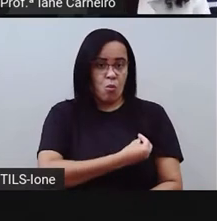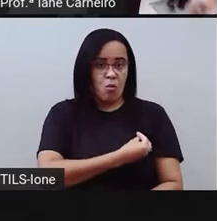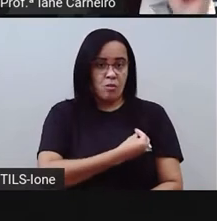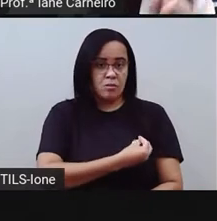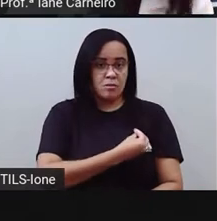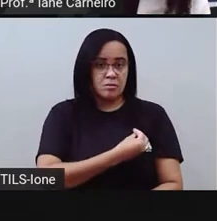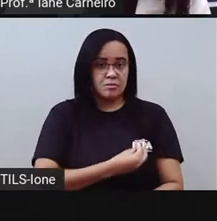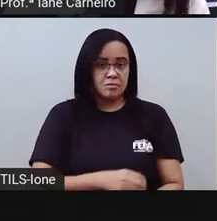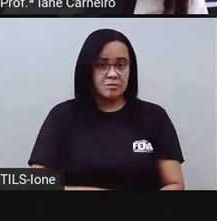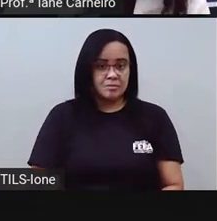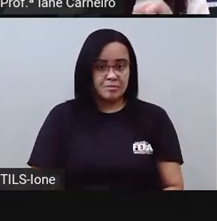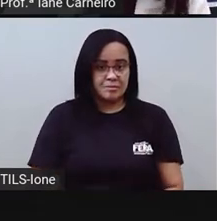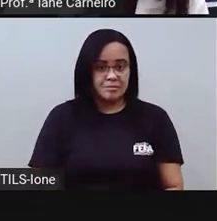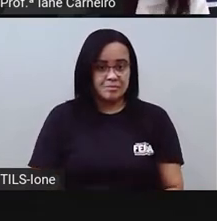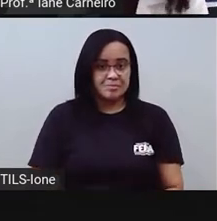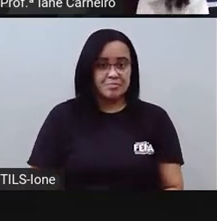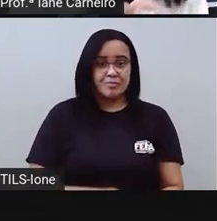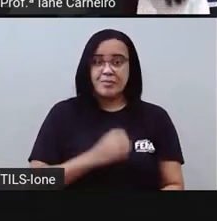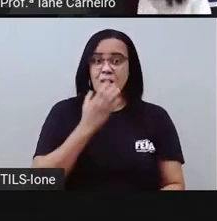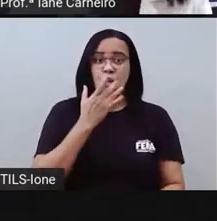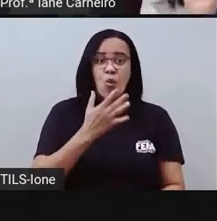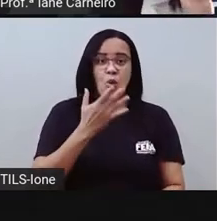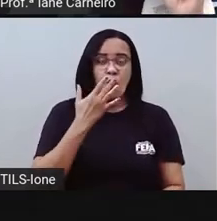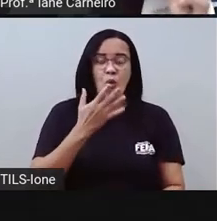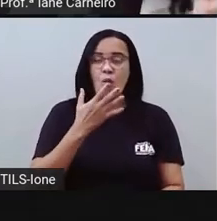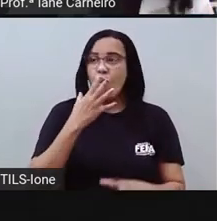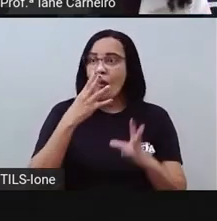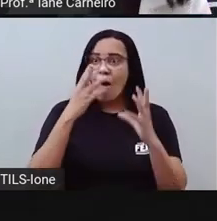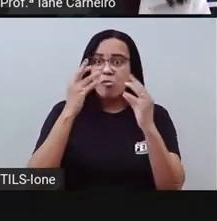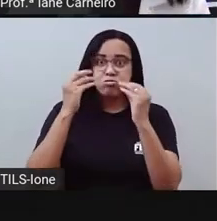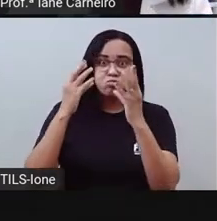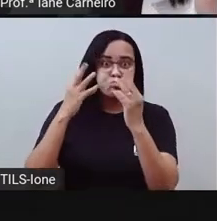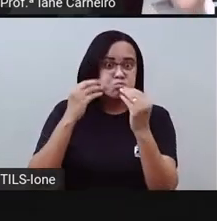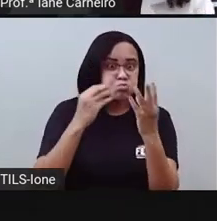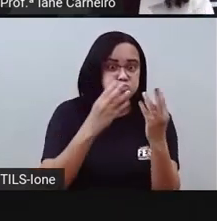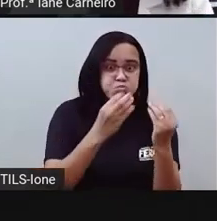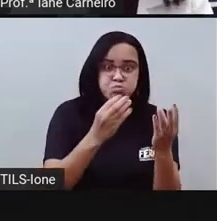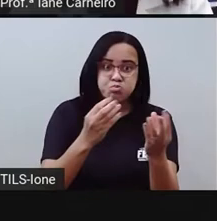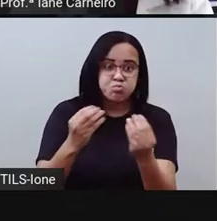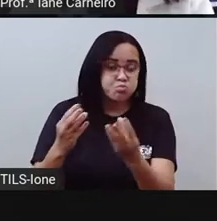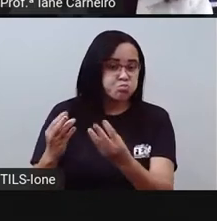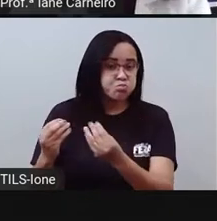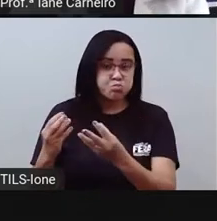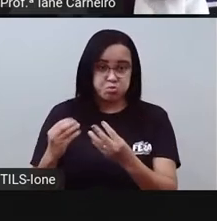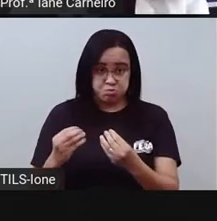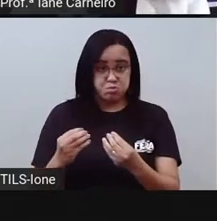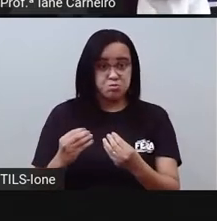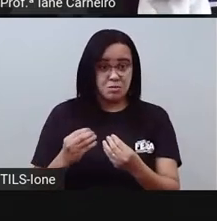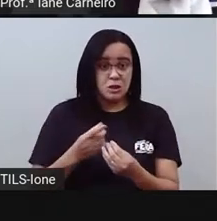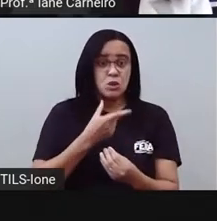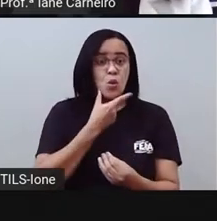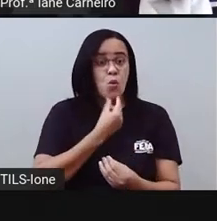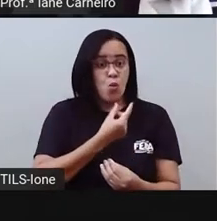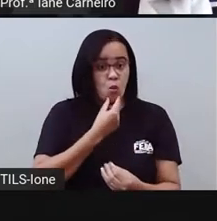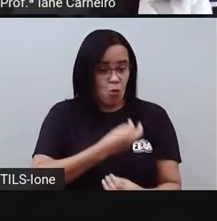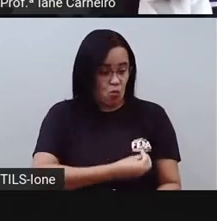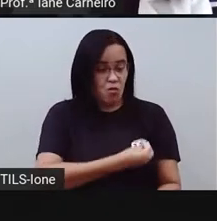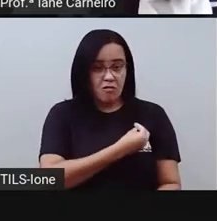Suas cores eram tantas que os homenzinhos que lá viviam nunca conseguiram contá-las.